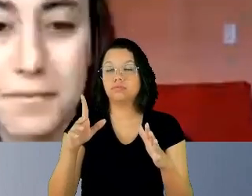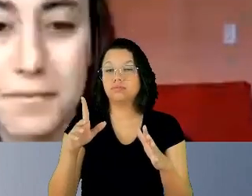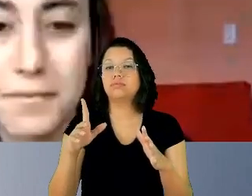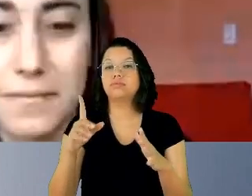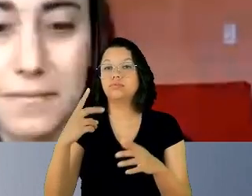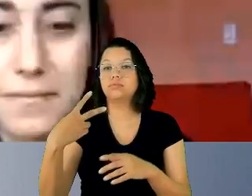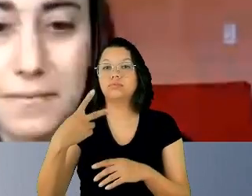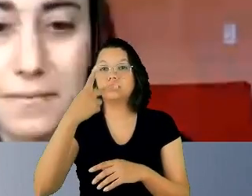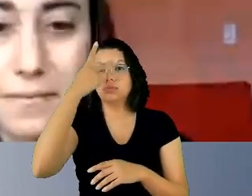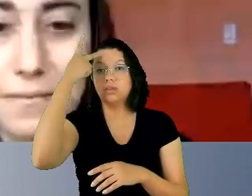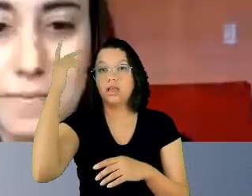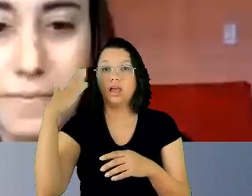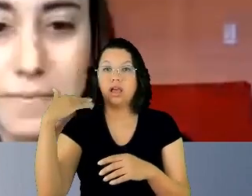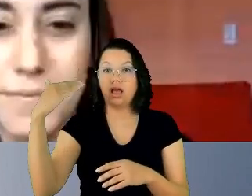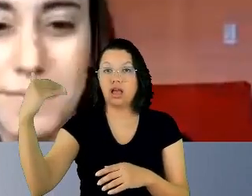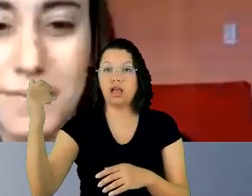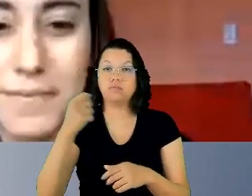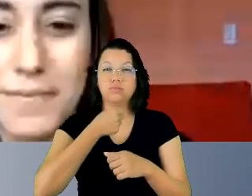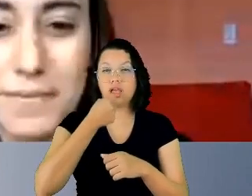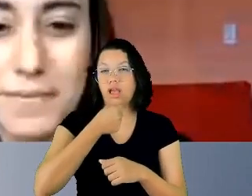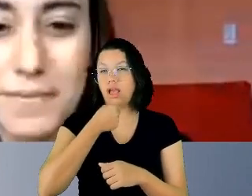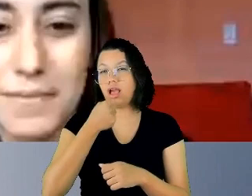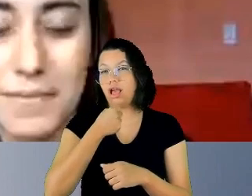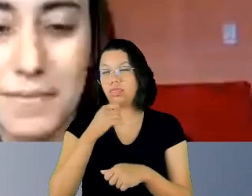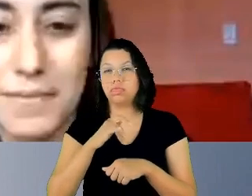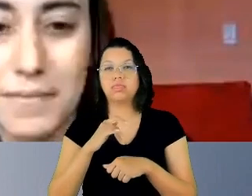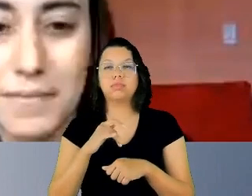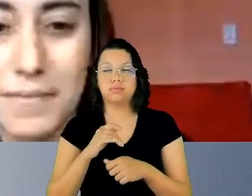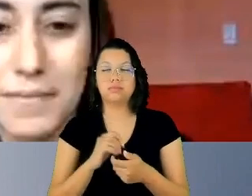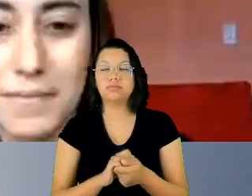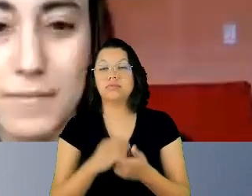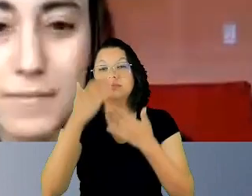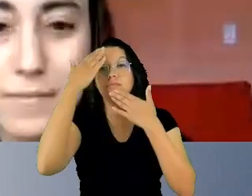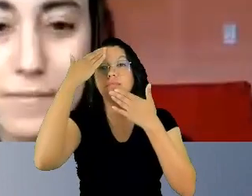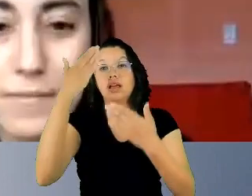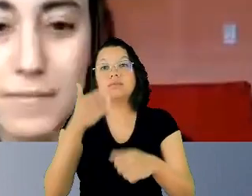Então, eu agradecendo a participação de todos,